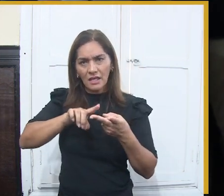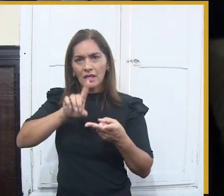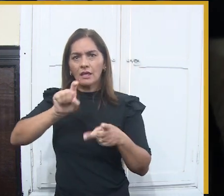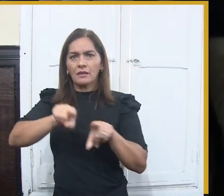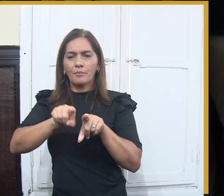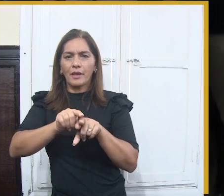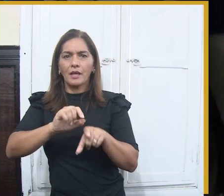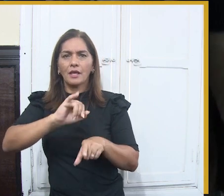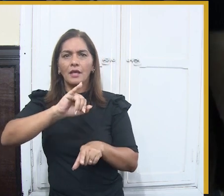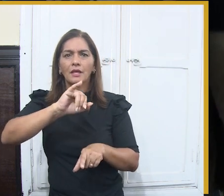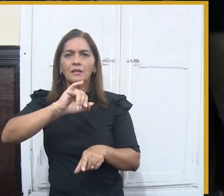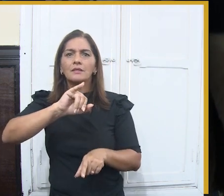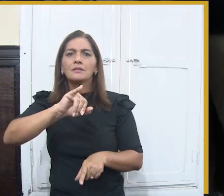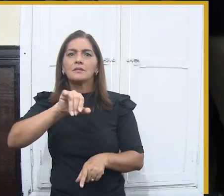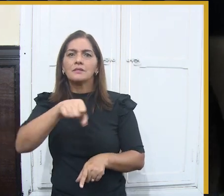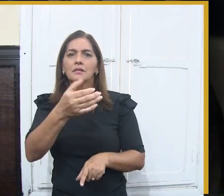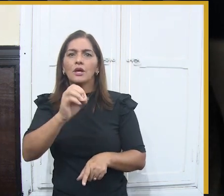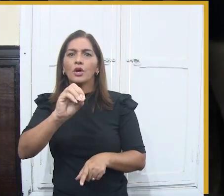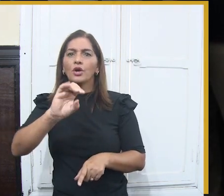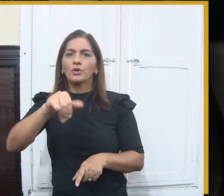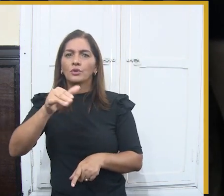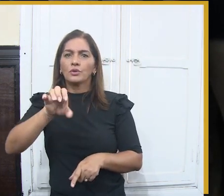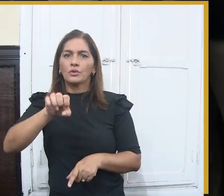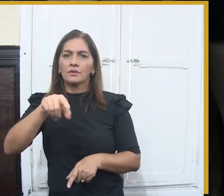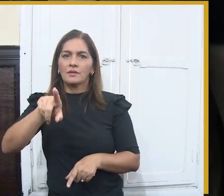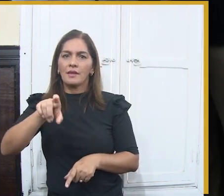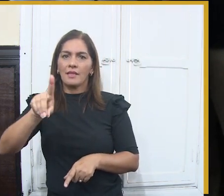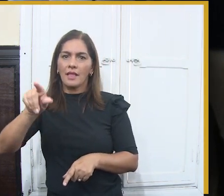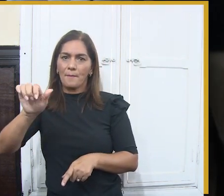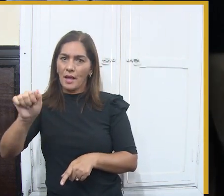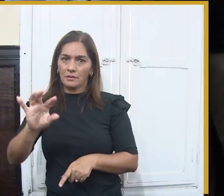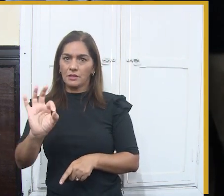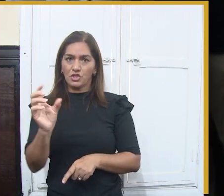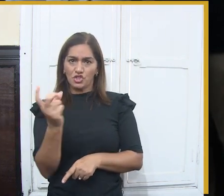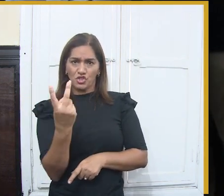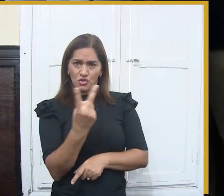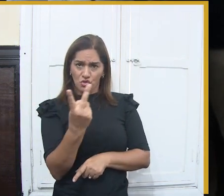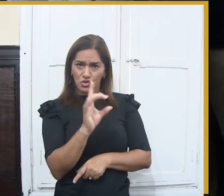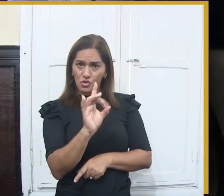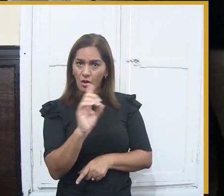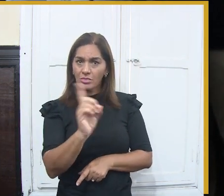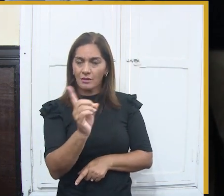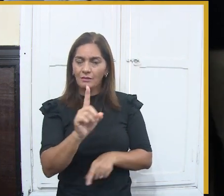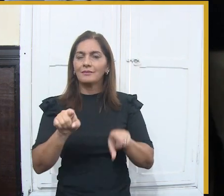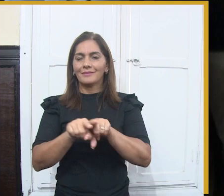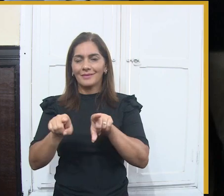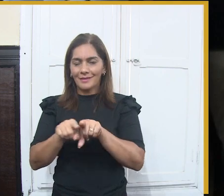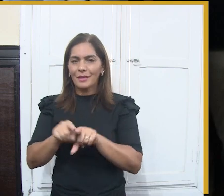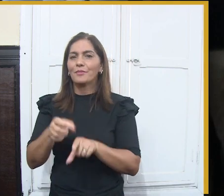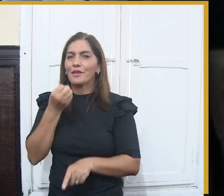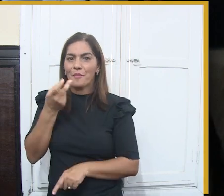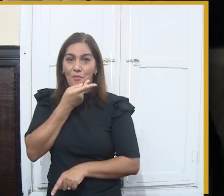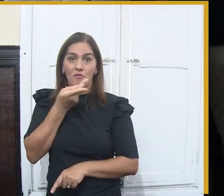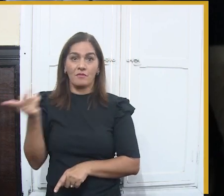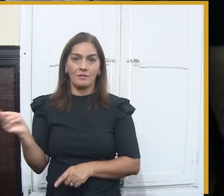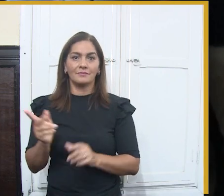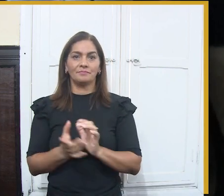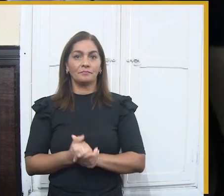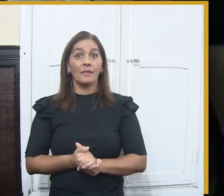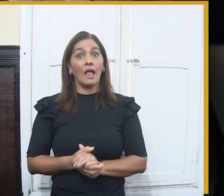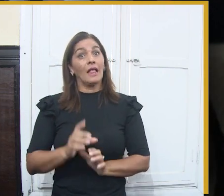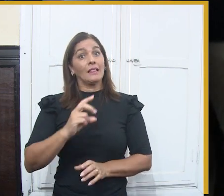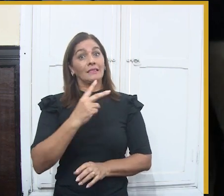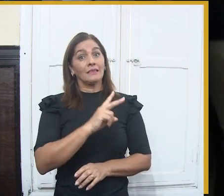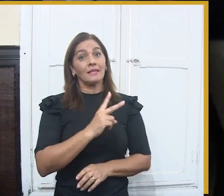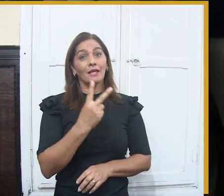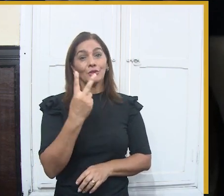também com show lá no distrito de Catolete para não esquecer que Campina não só tem Galante e São José da Mata, São José da